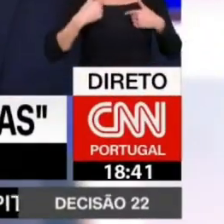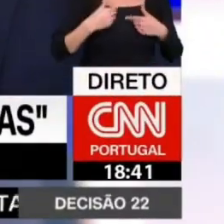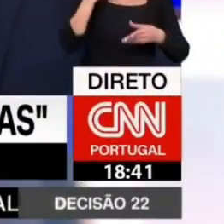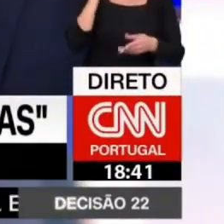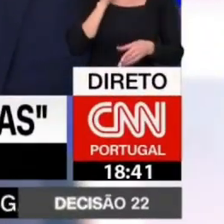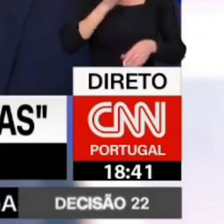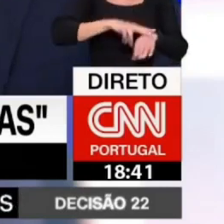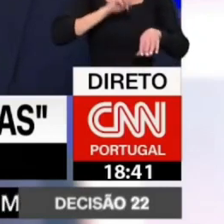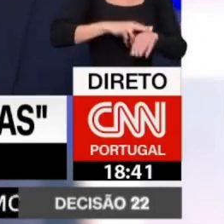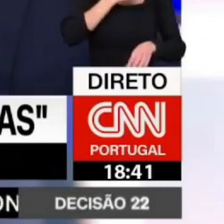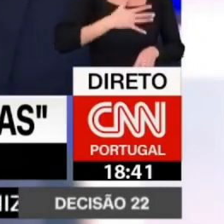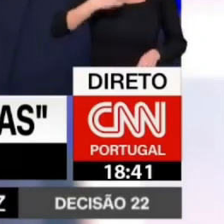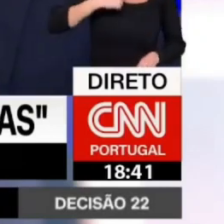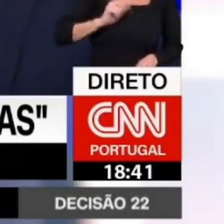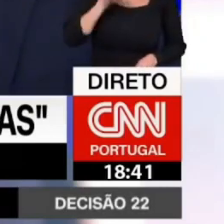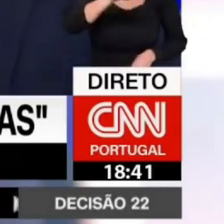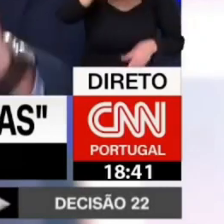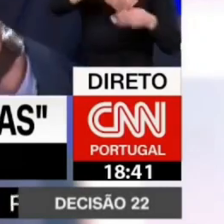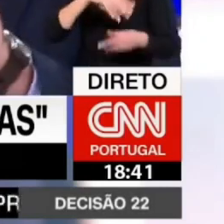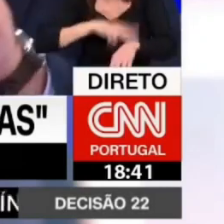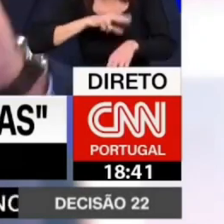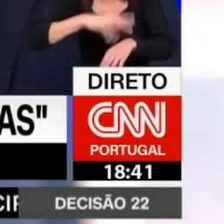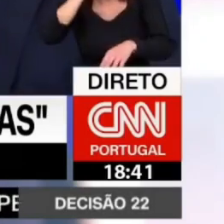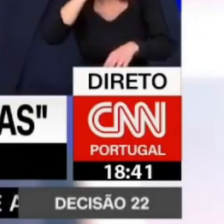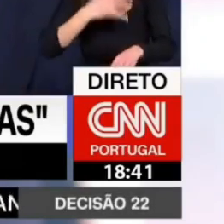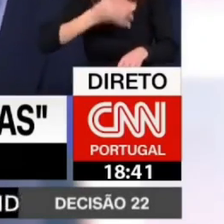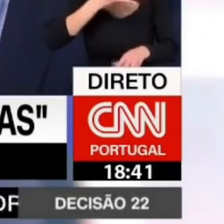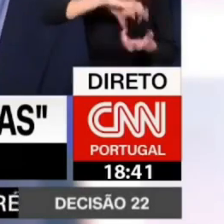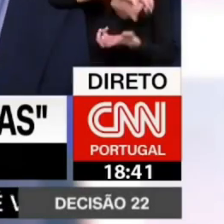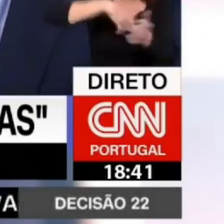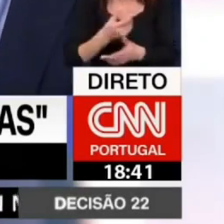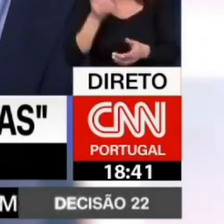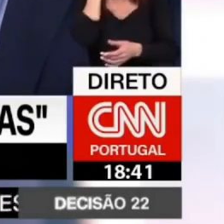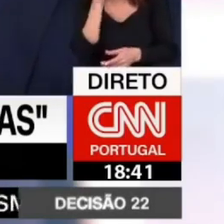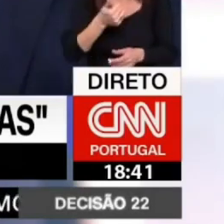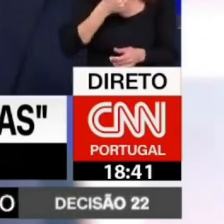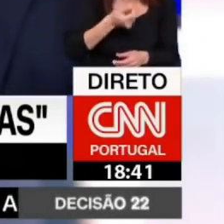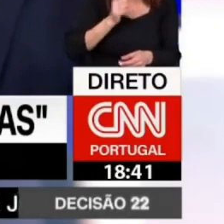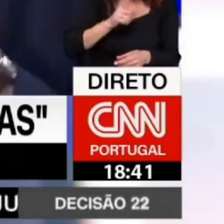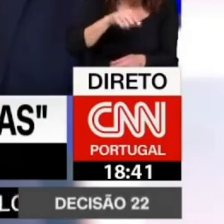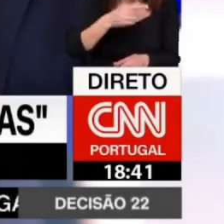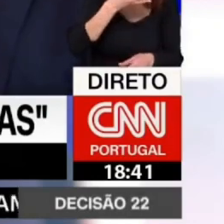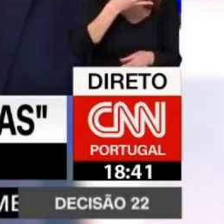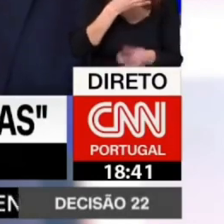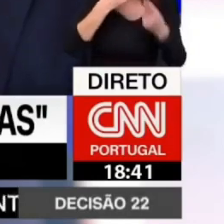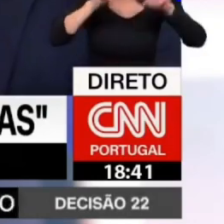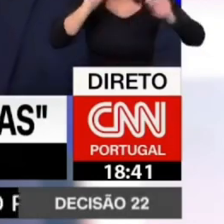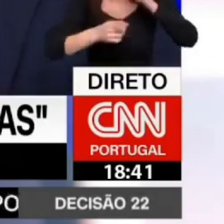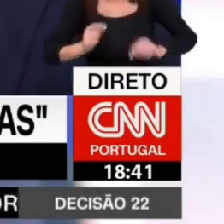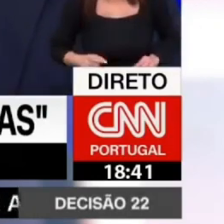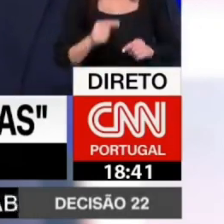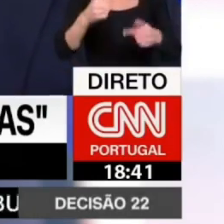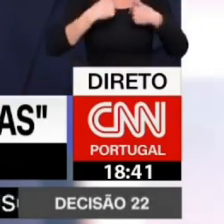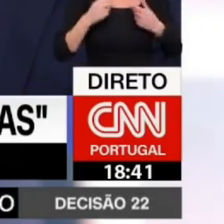direção do Benfica, Francisco. Você esteve na direção do Sporting. Portanto, se quer falar de cambalachos fiscais e de crimes e etc, pode falar. Mas sabe qual é a diferença, Francisco?